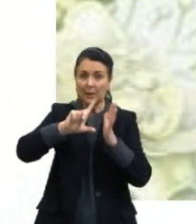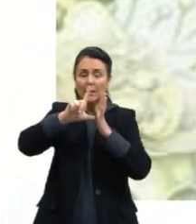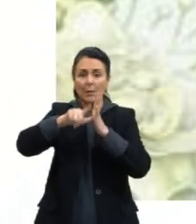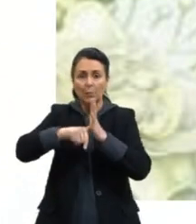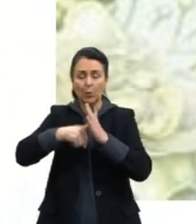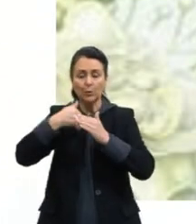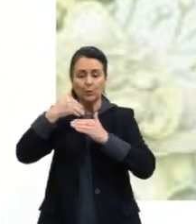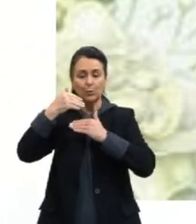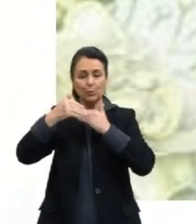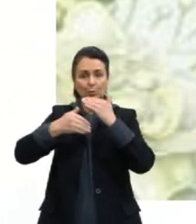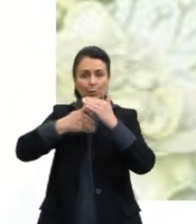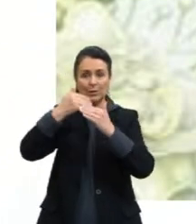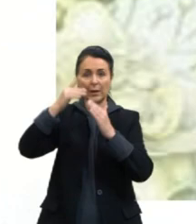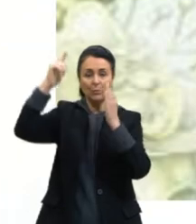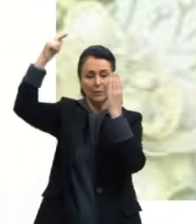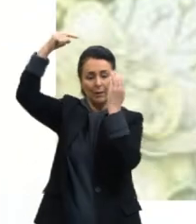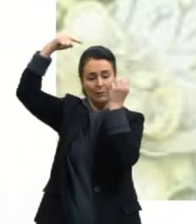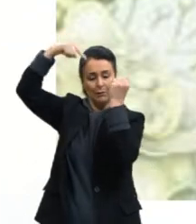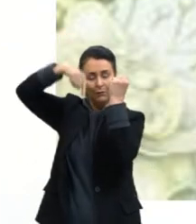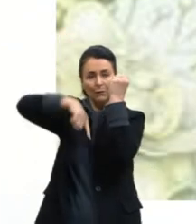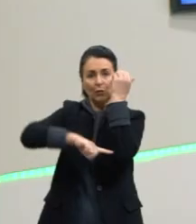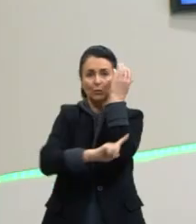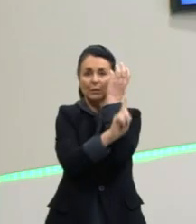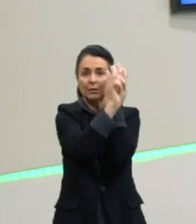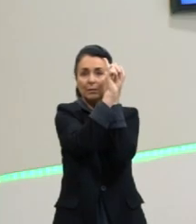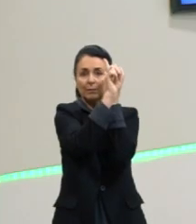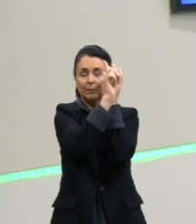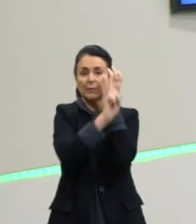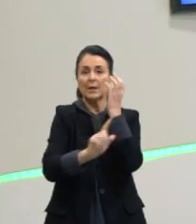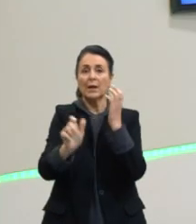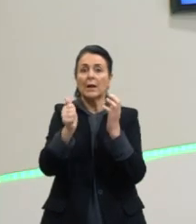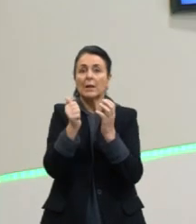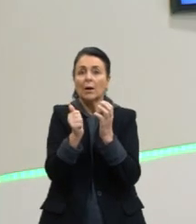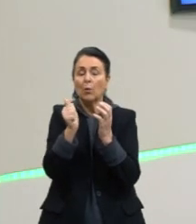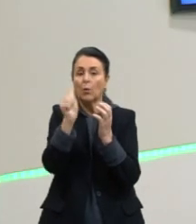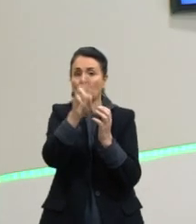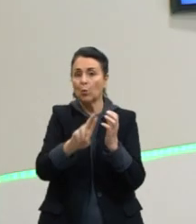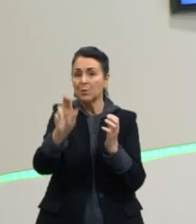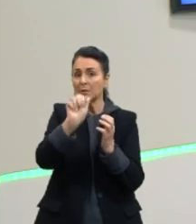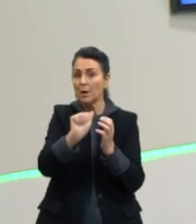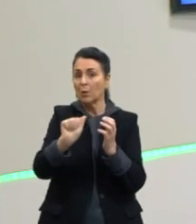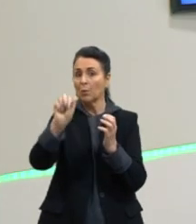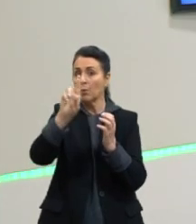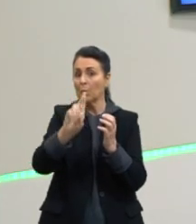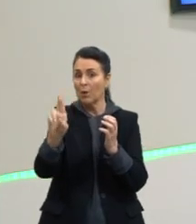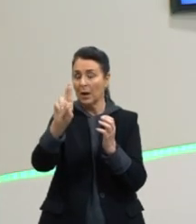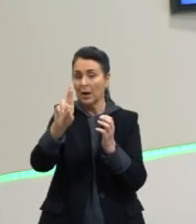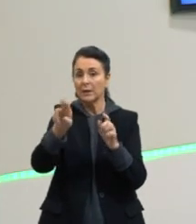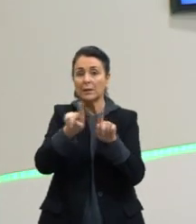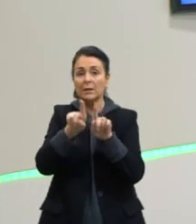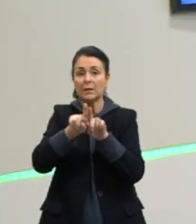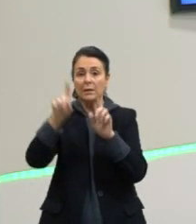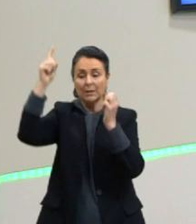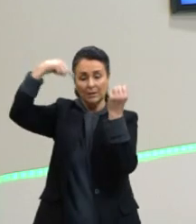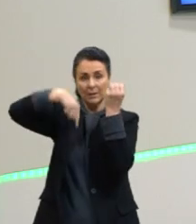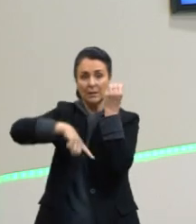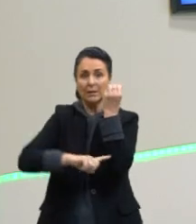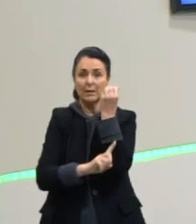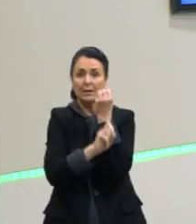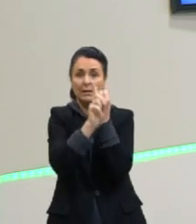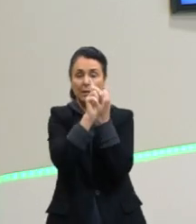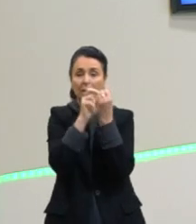processos da fotossíntese. Então, a respiração e fotossíntese andam de mãos dadas, andam unidas aí